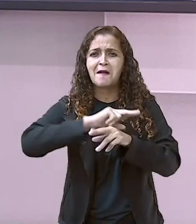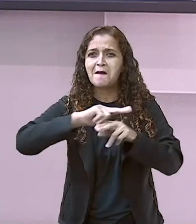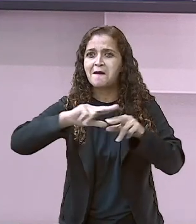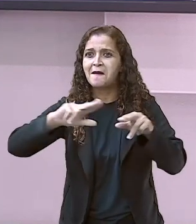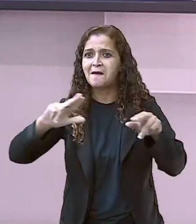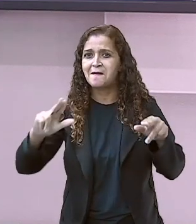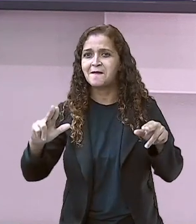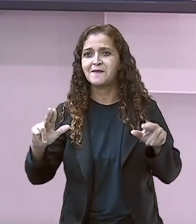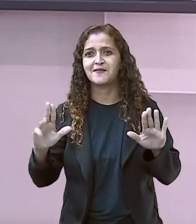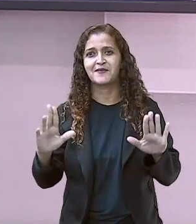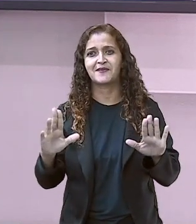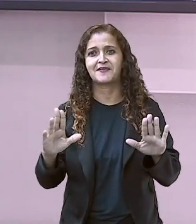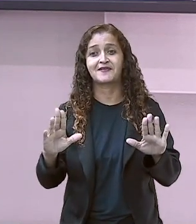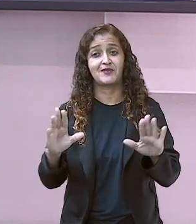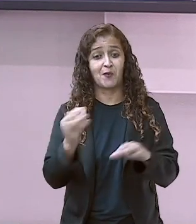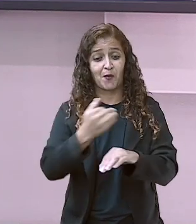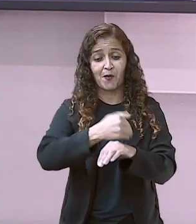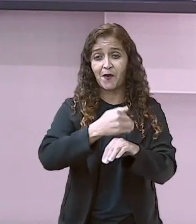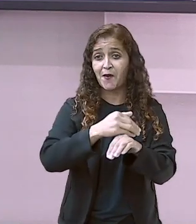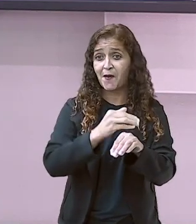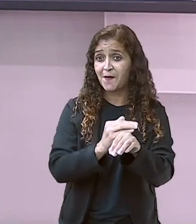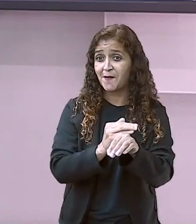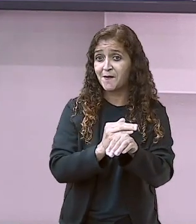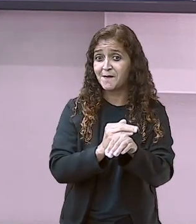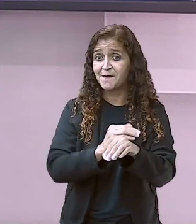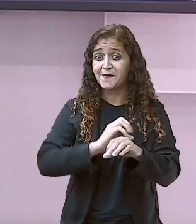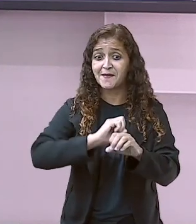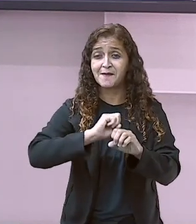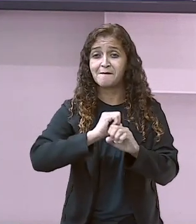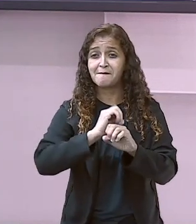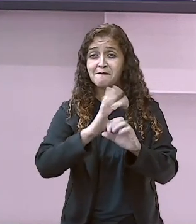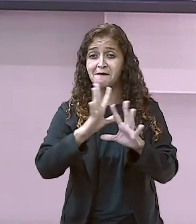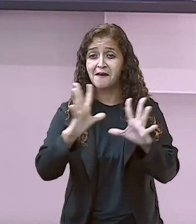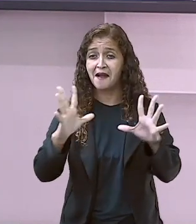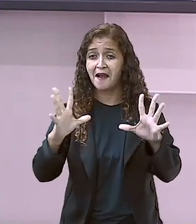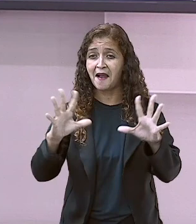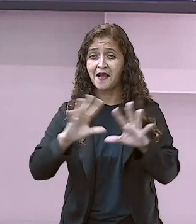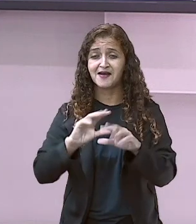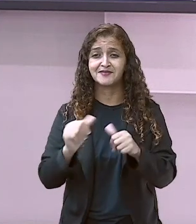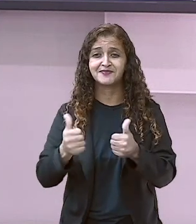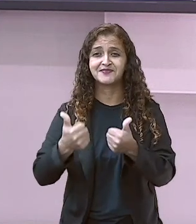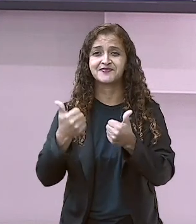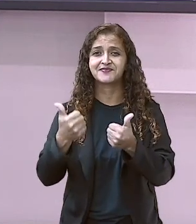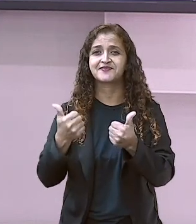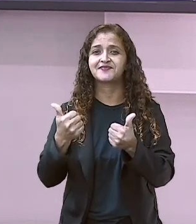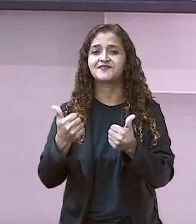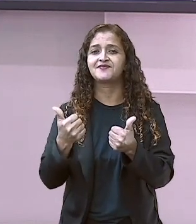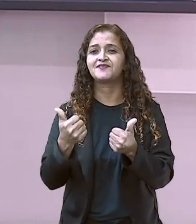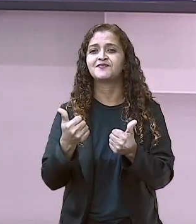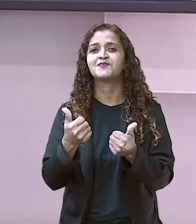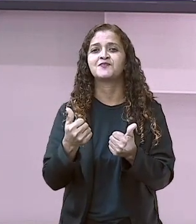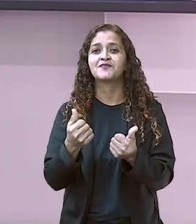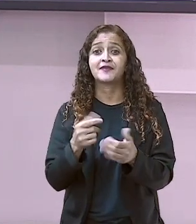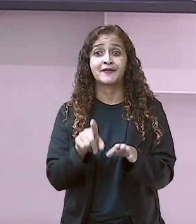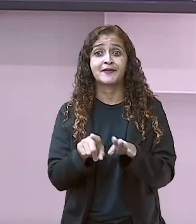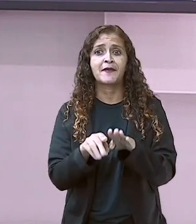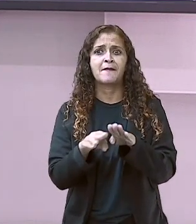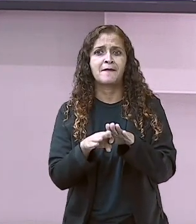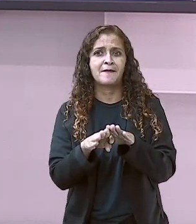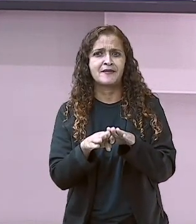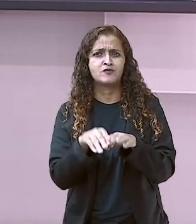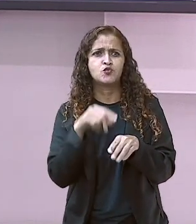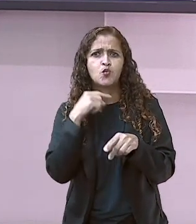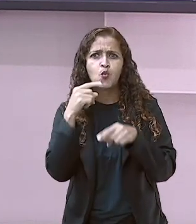tempo. Não só de medidas do tempo, né? Mas como todas as outras atividades também. Ainda vai poder tirar aquela dúvida com o